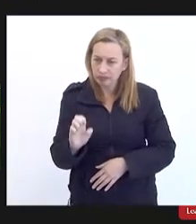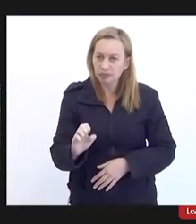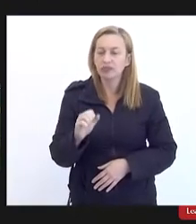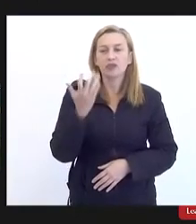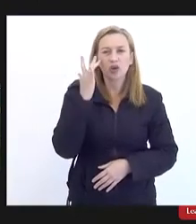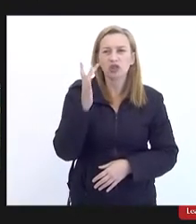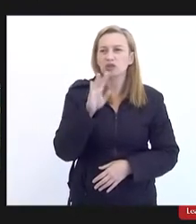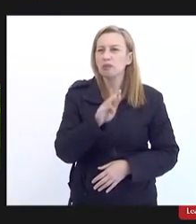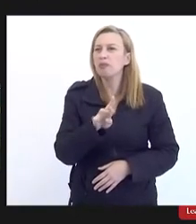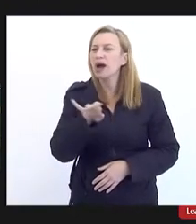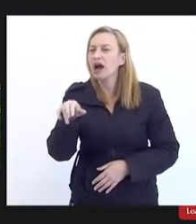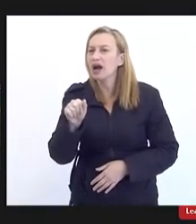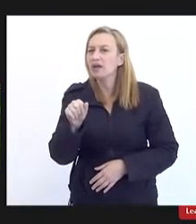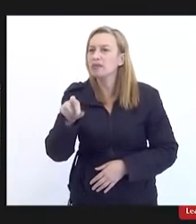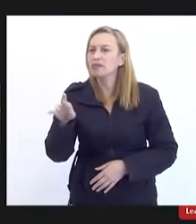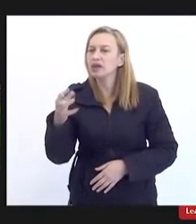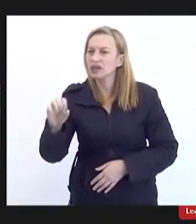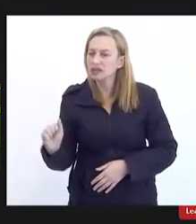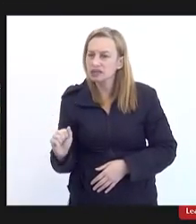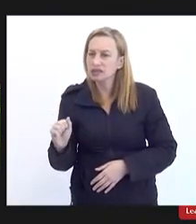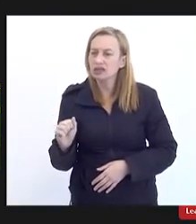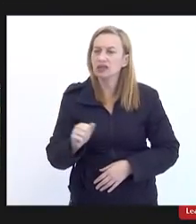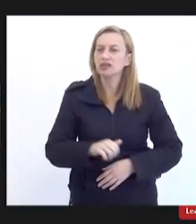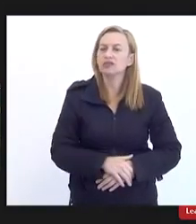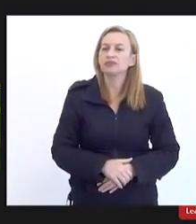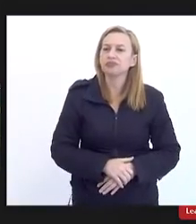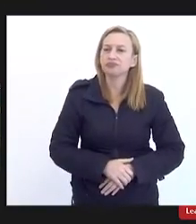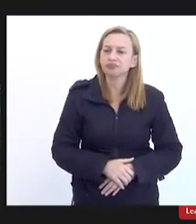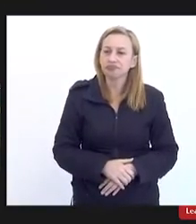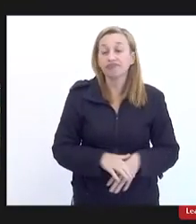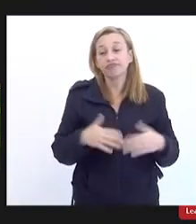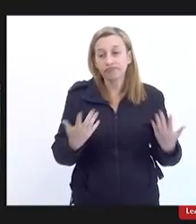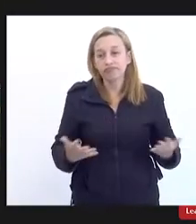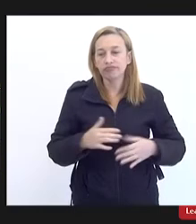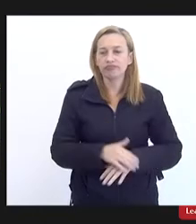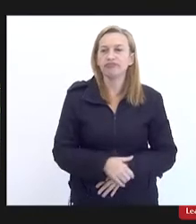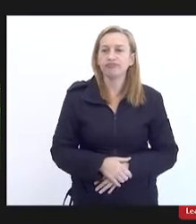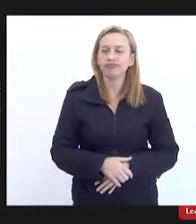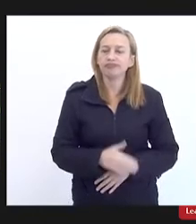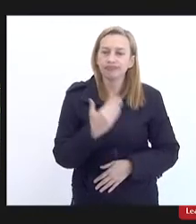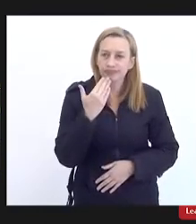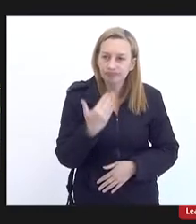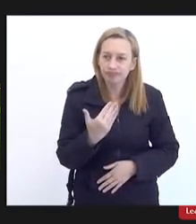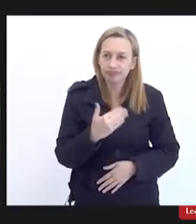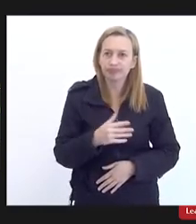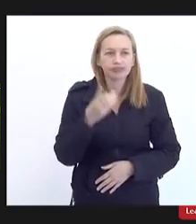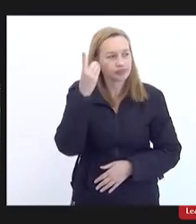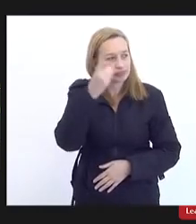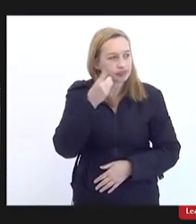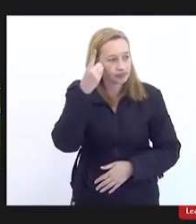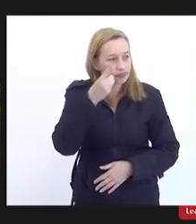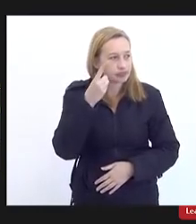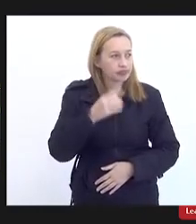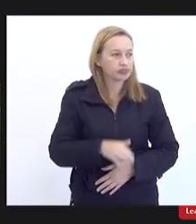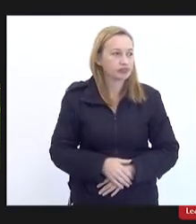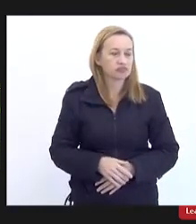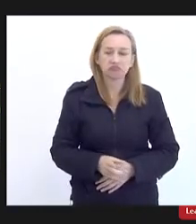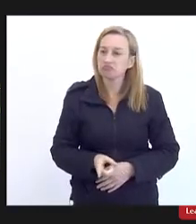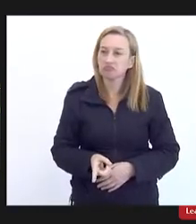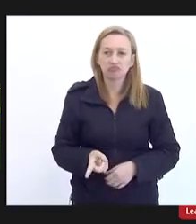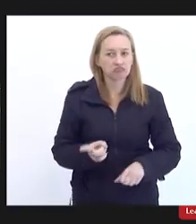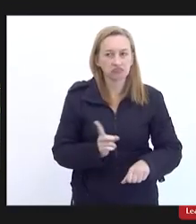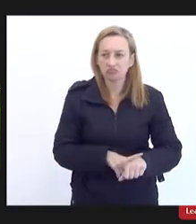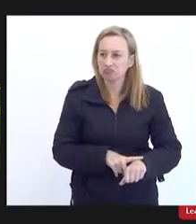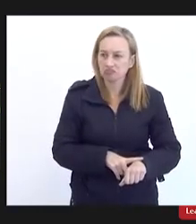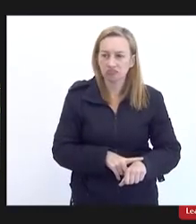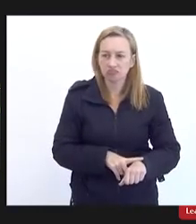funciona adequadamente então eu faço aqui esse apelo às deputadas porque a gente não tem tempo de esperar até a próxima